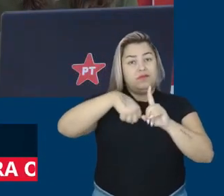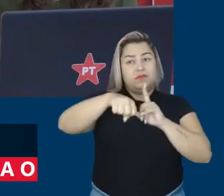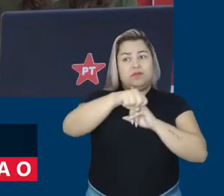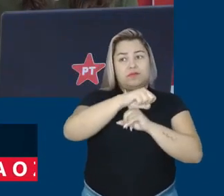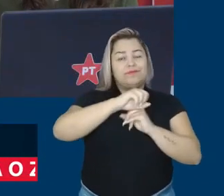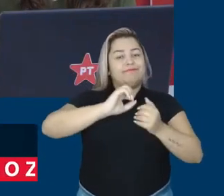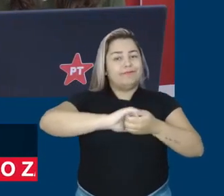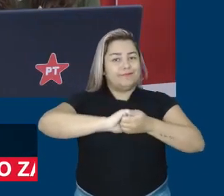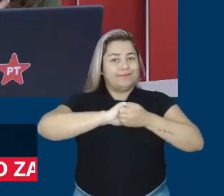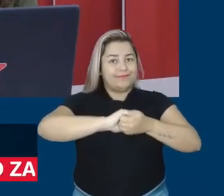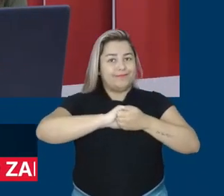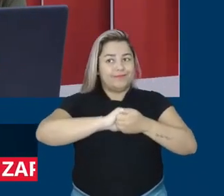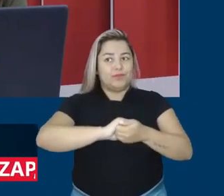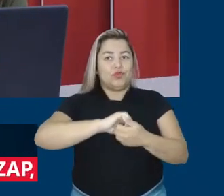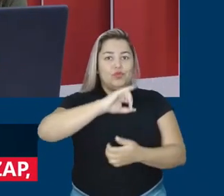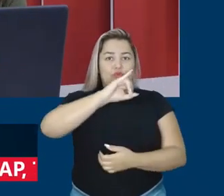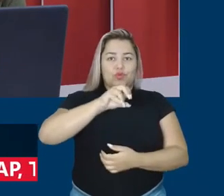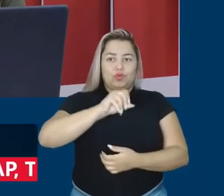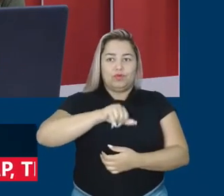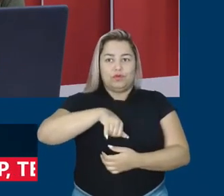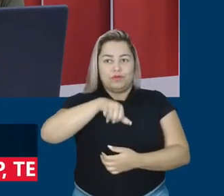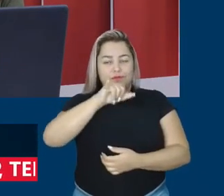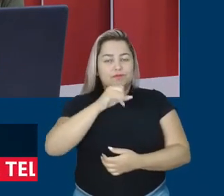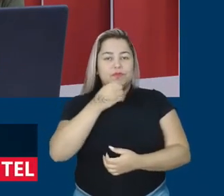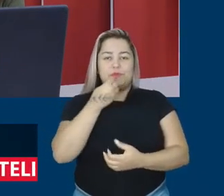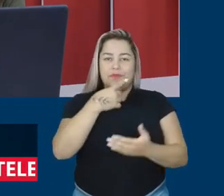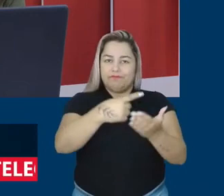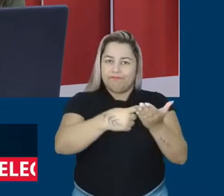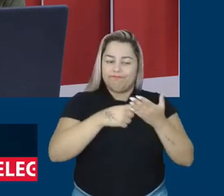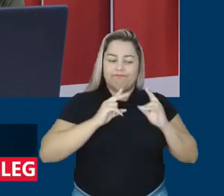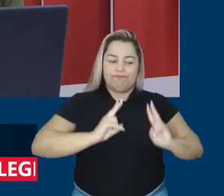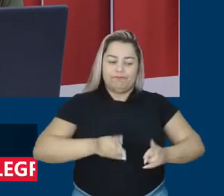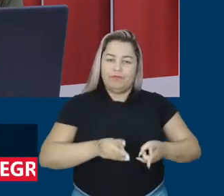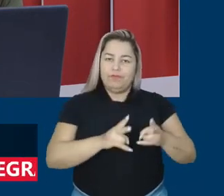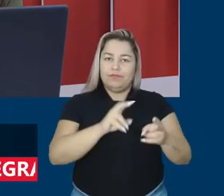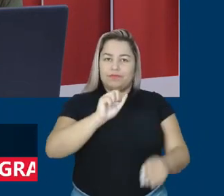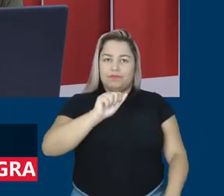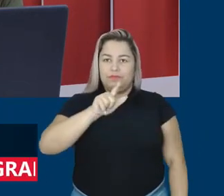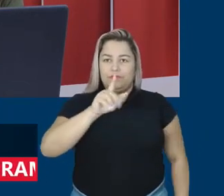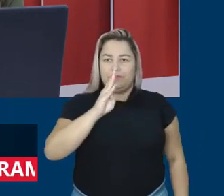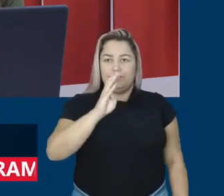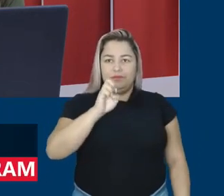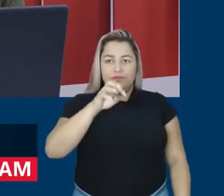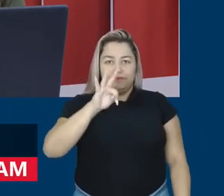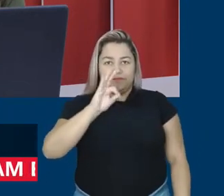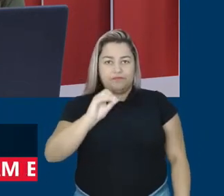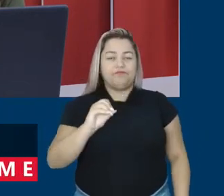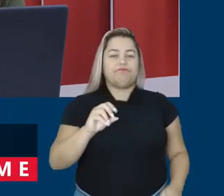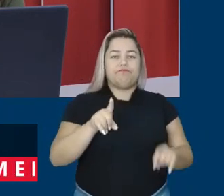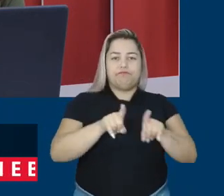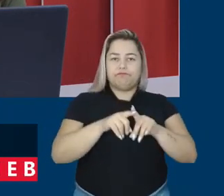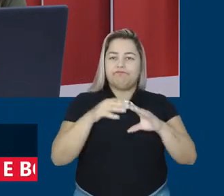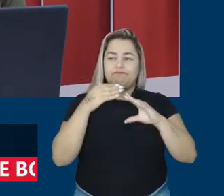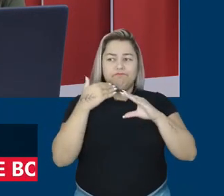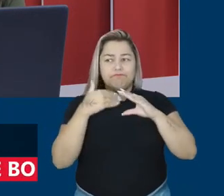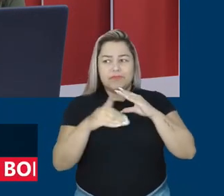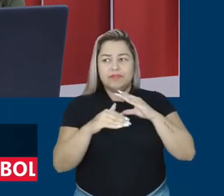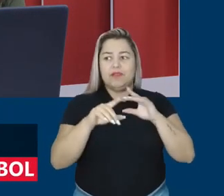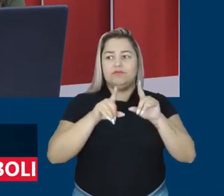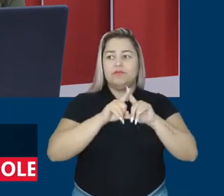saudações aqui das ruas de Negreiros, seja bem-vindo sempre. O Alberto Quirone também deixando aqui uma mensagem.